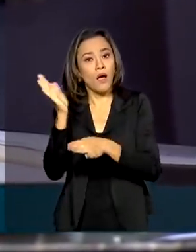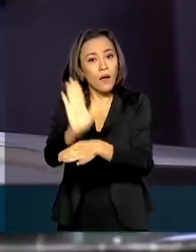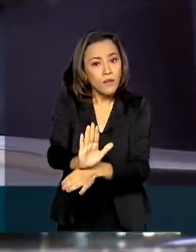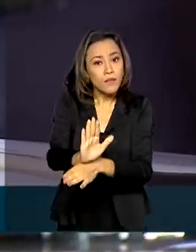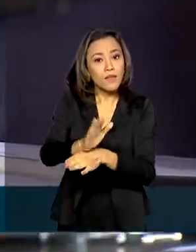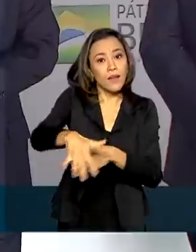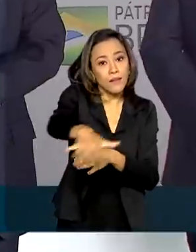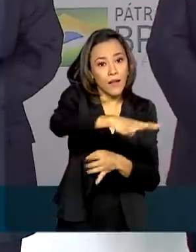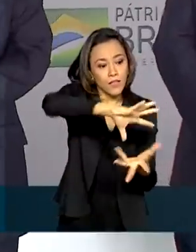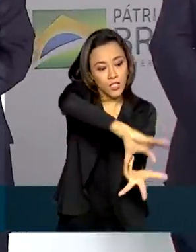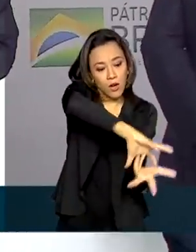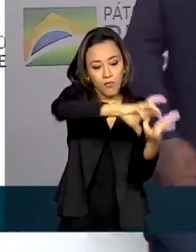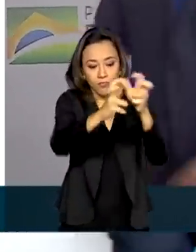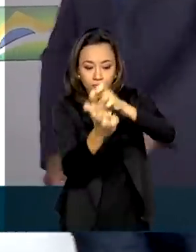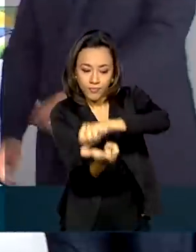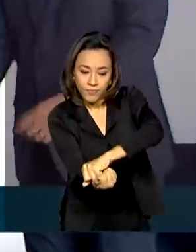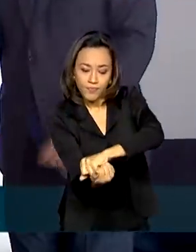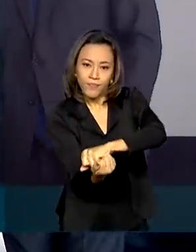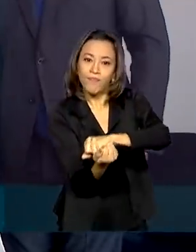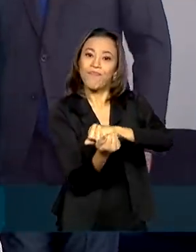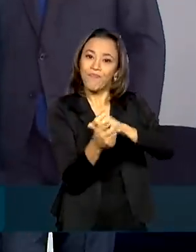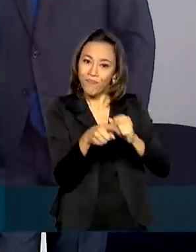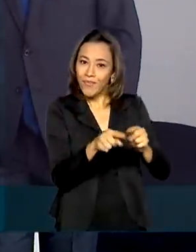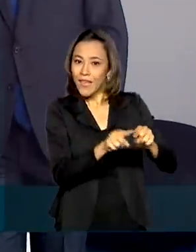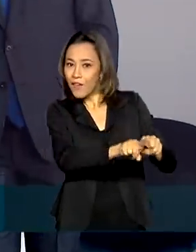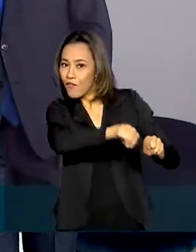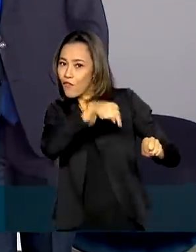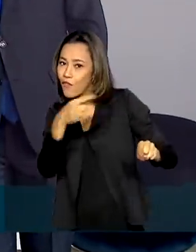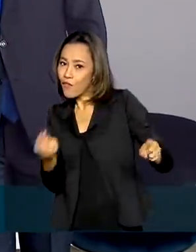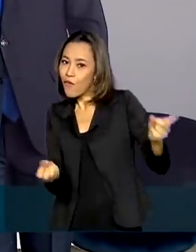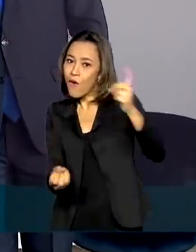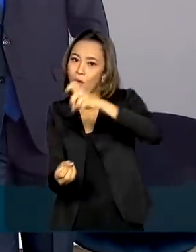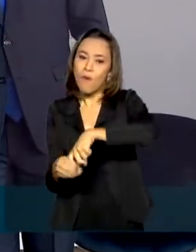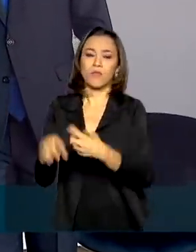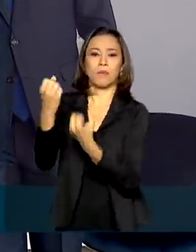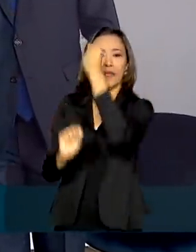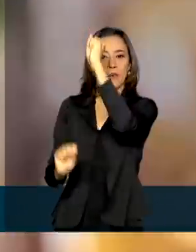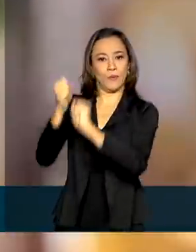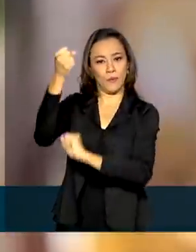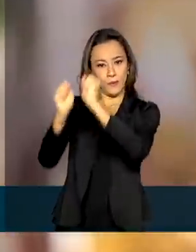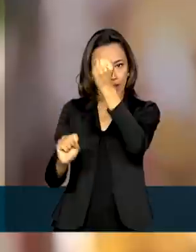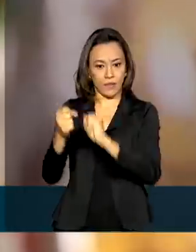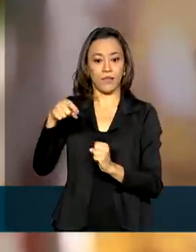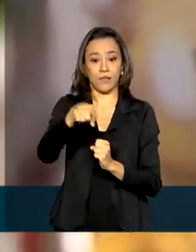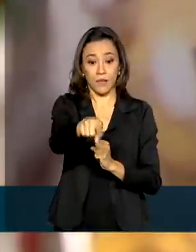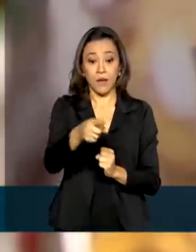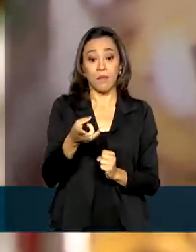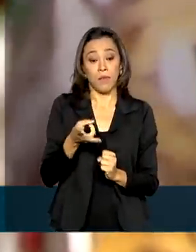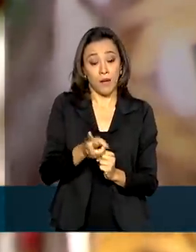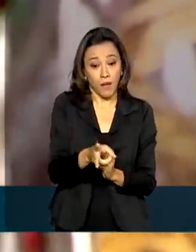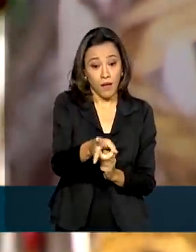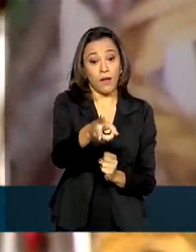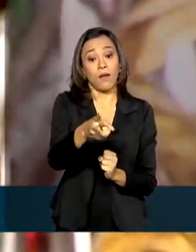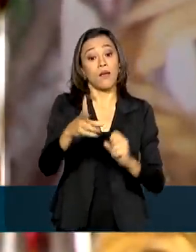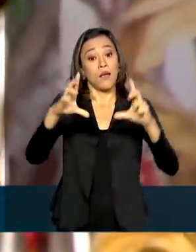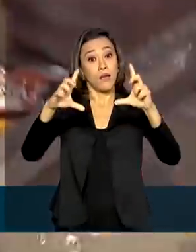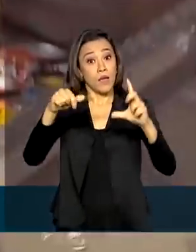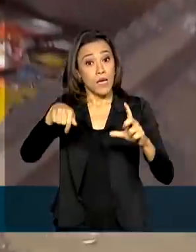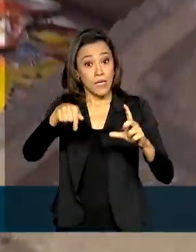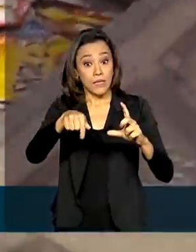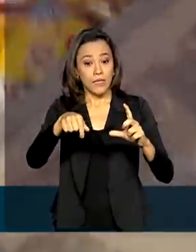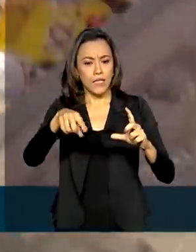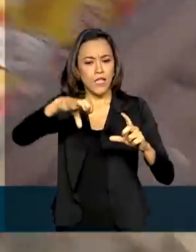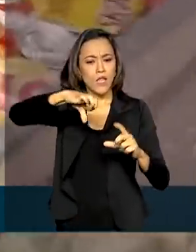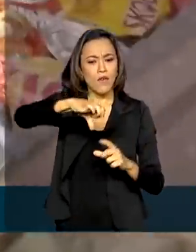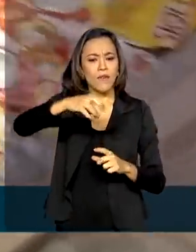de logística reversa, que é quando o produto faz o caminho de volta para a indústria e manter o índice de reciclagem do material no Brasil, no patamar